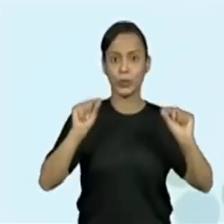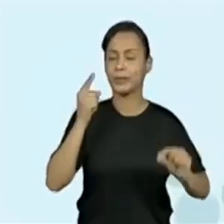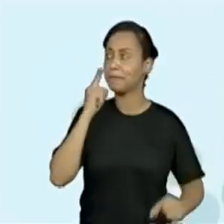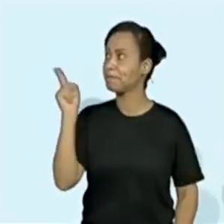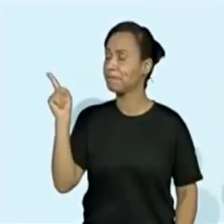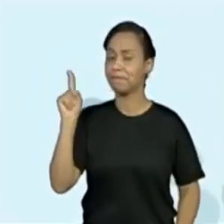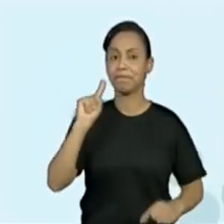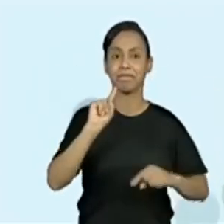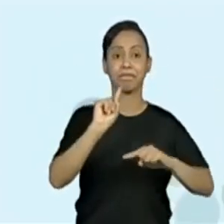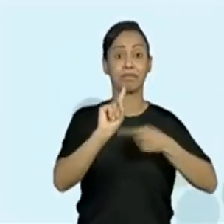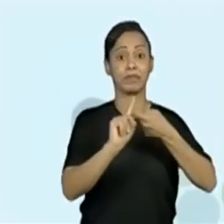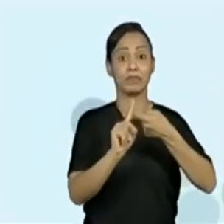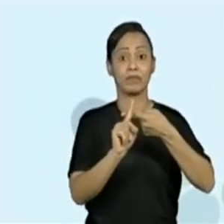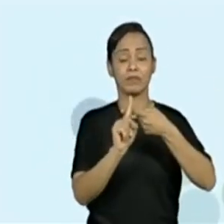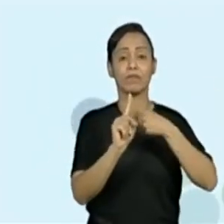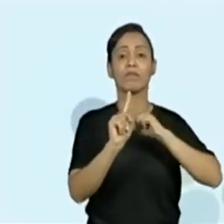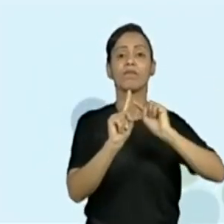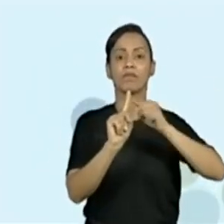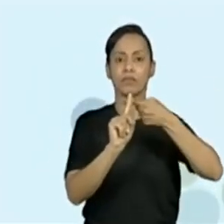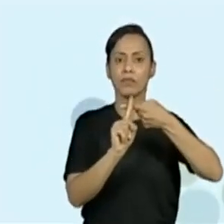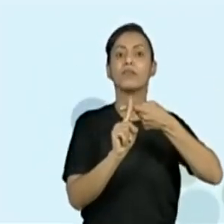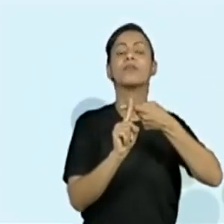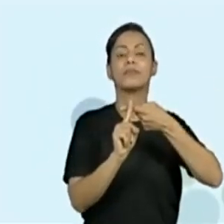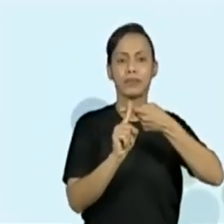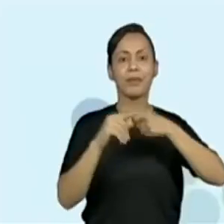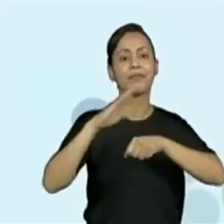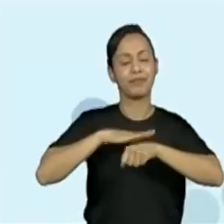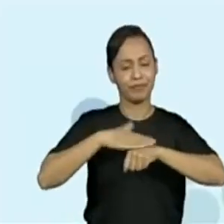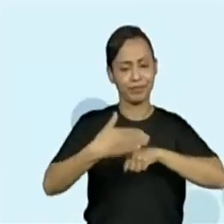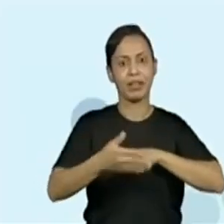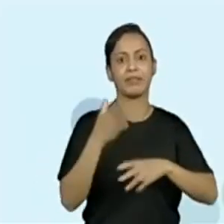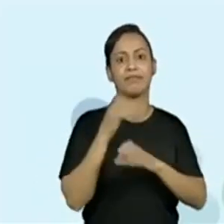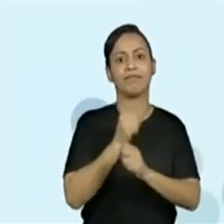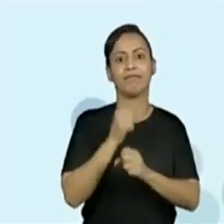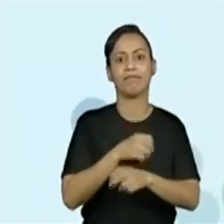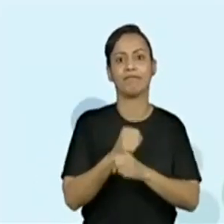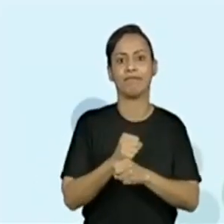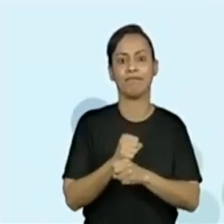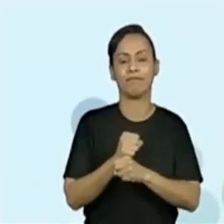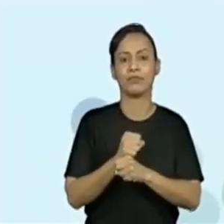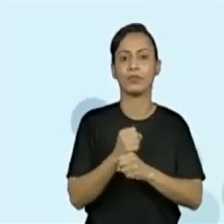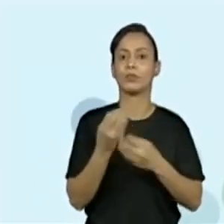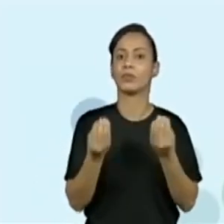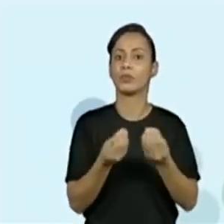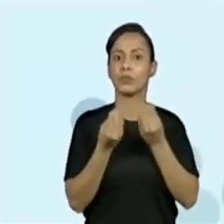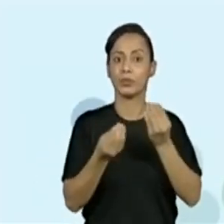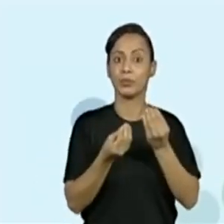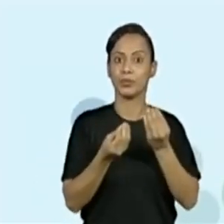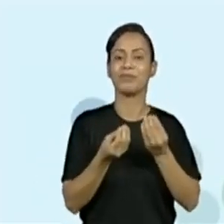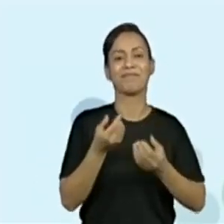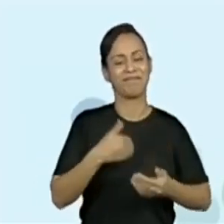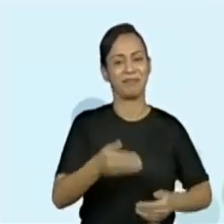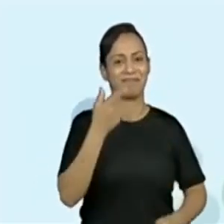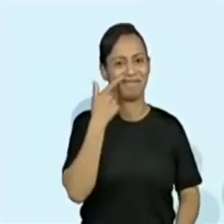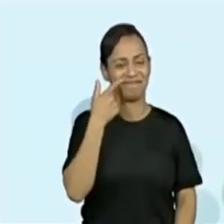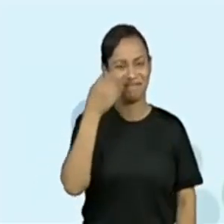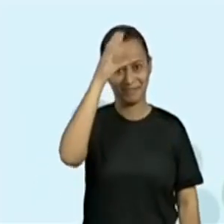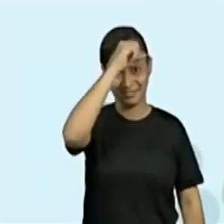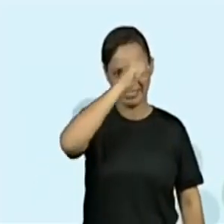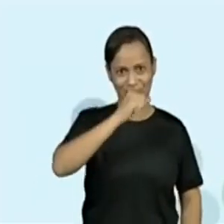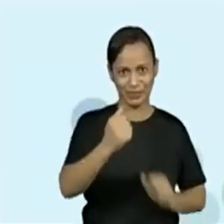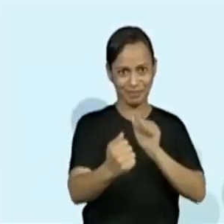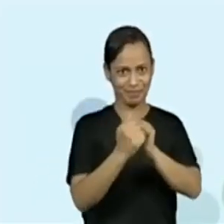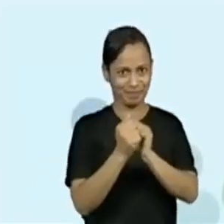adições. Vamos pensar também em adições, juntamente com as sequências ordenadas. Vamos